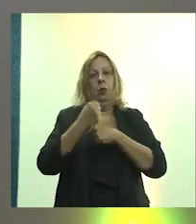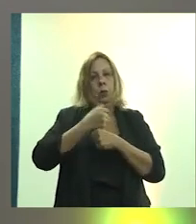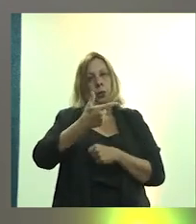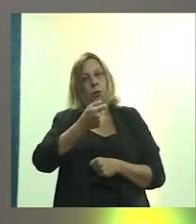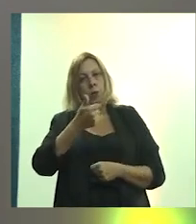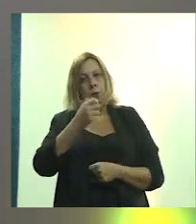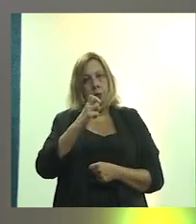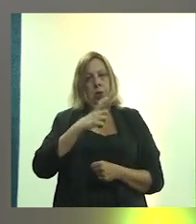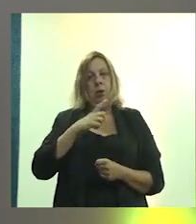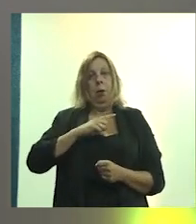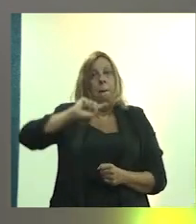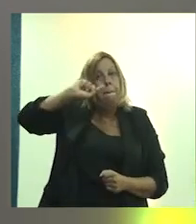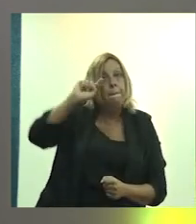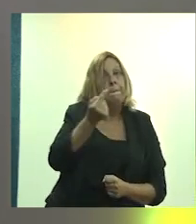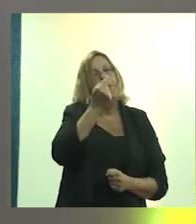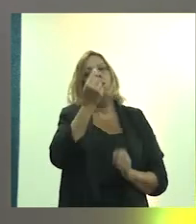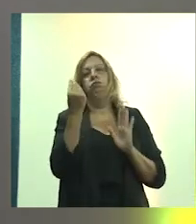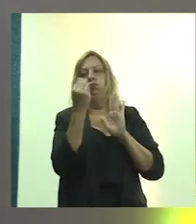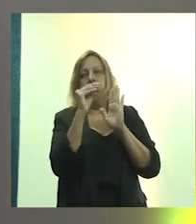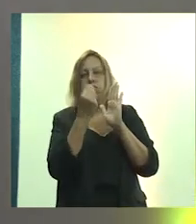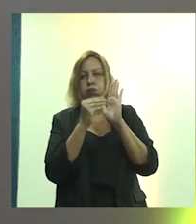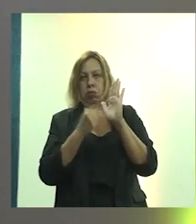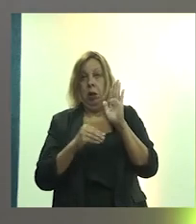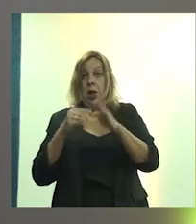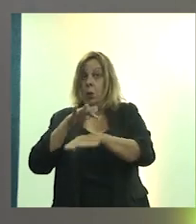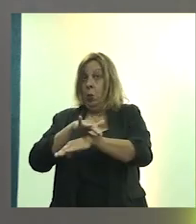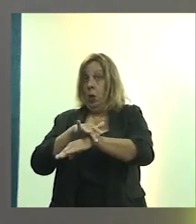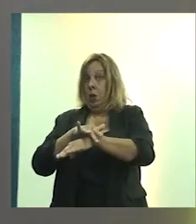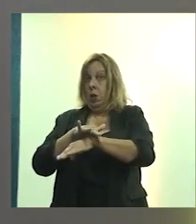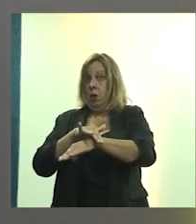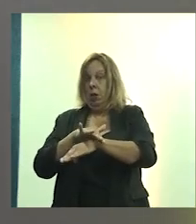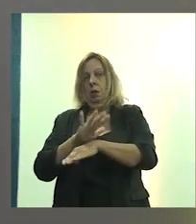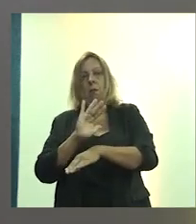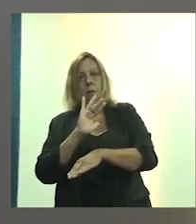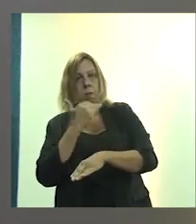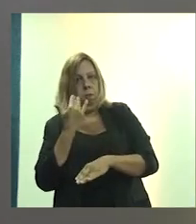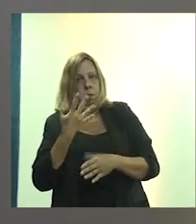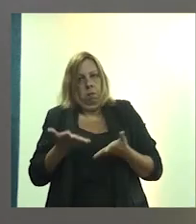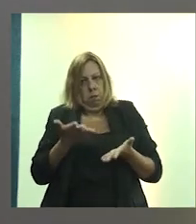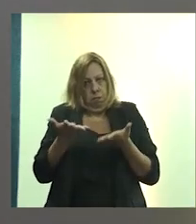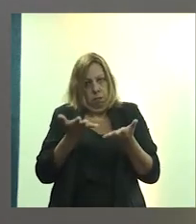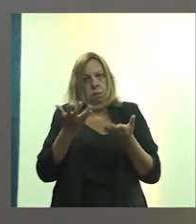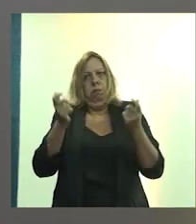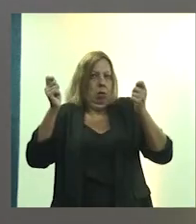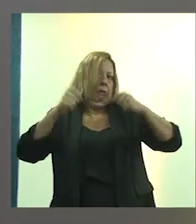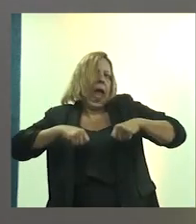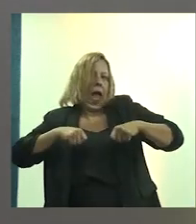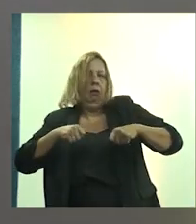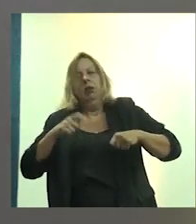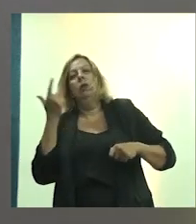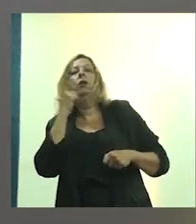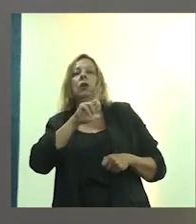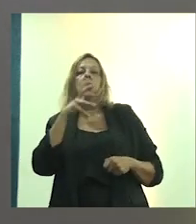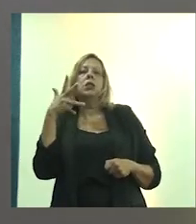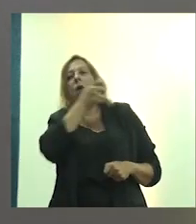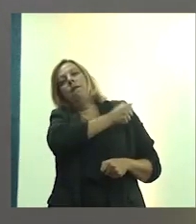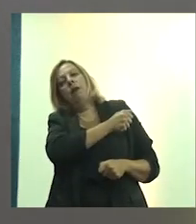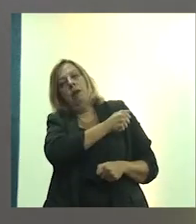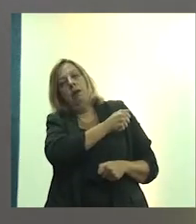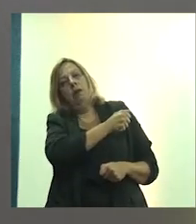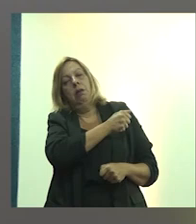registros. Não é uma doença mortal, se ela for tratada adequadamente. E a maior incidência da